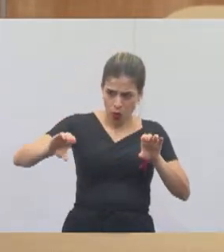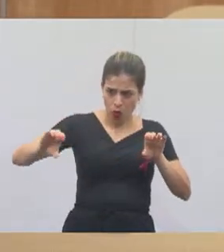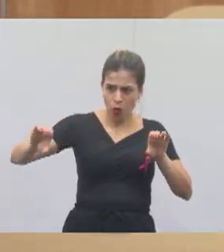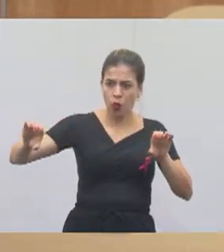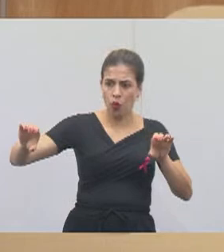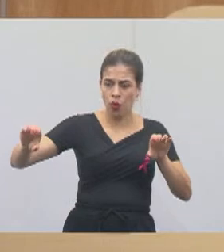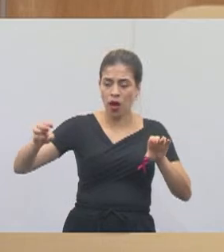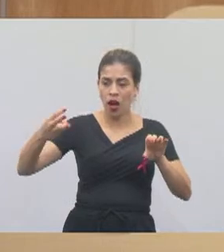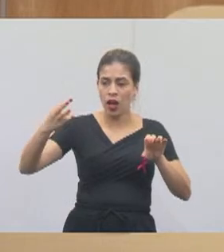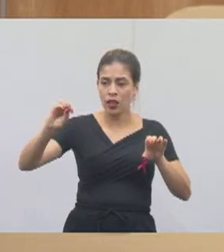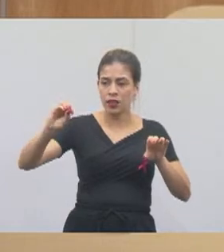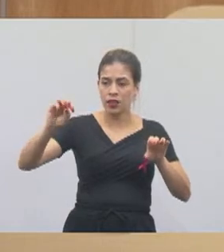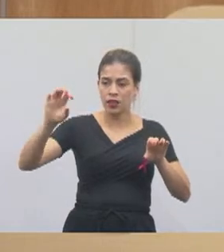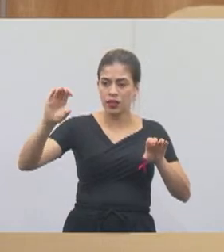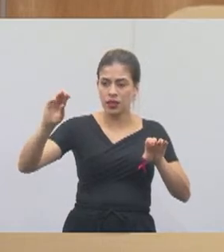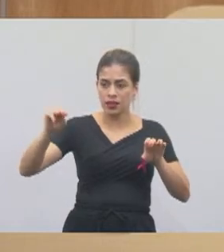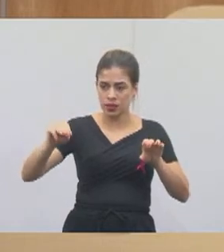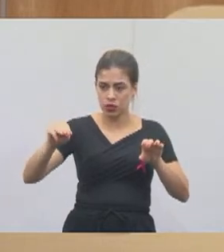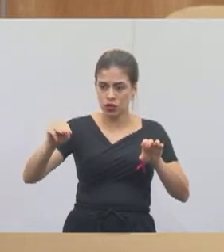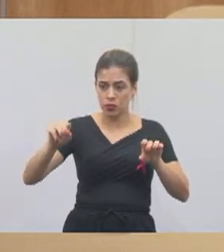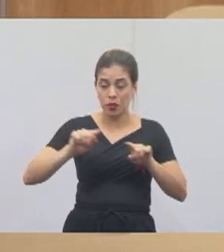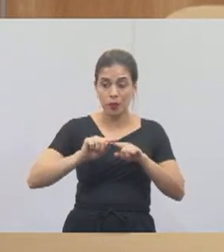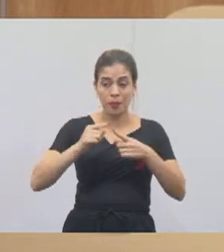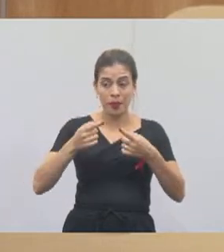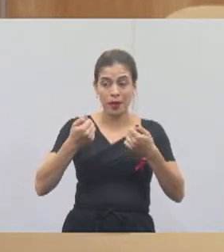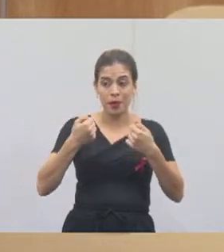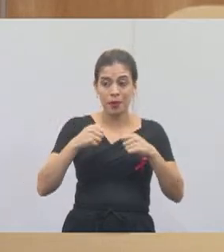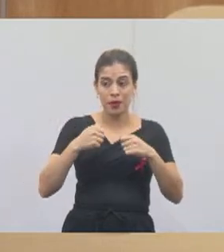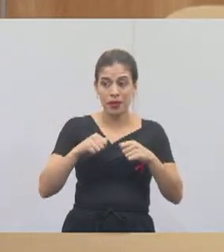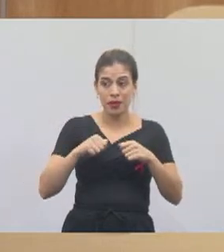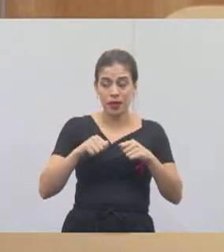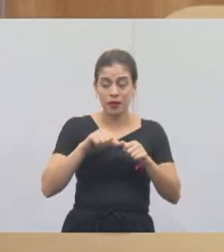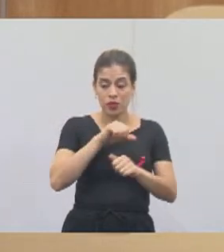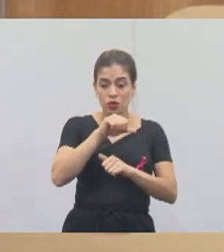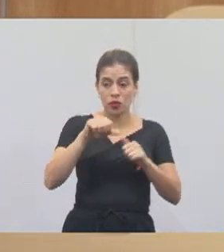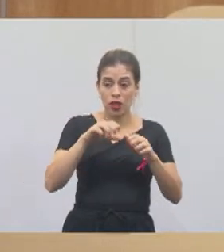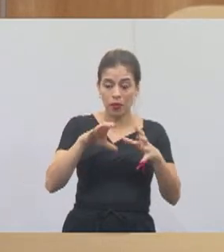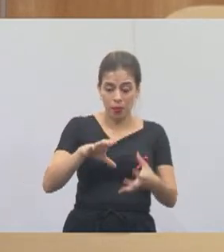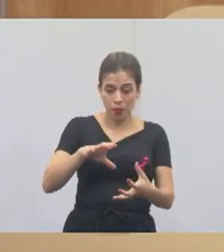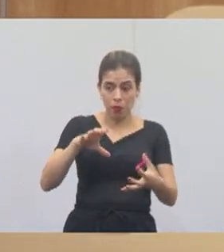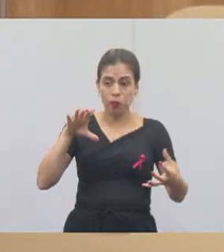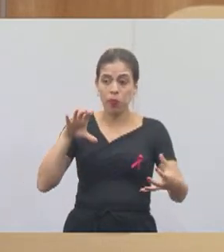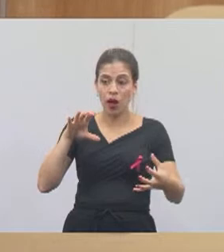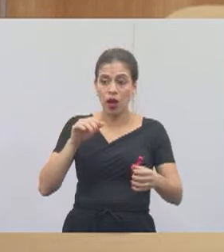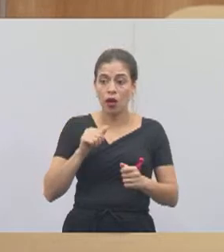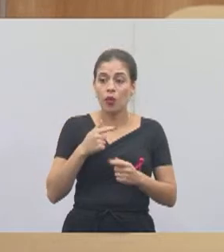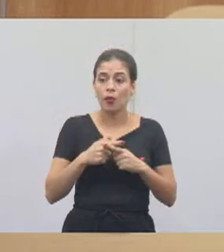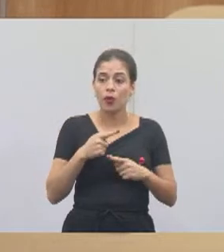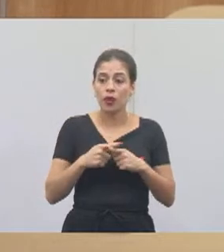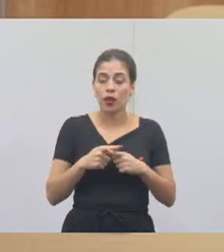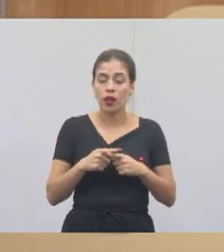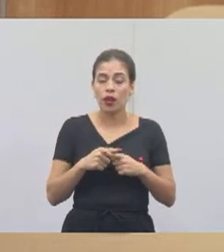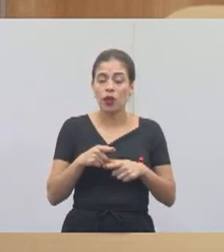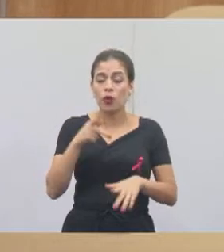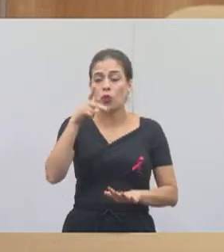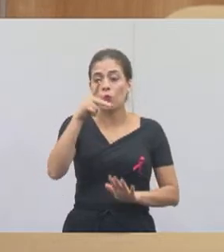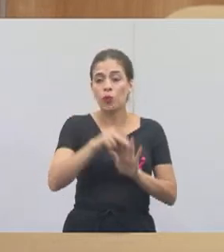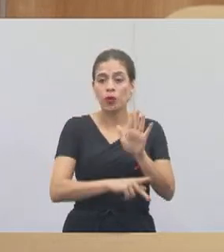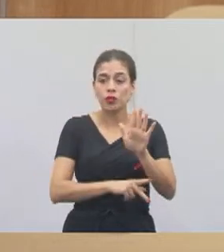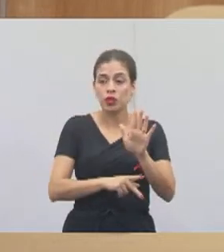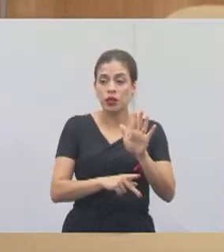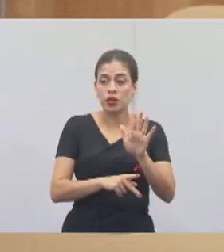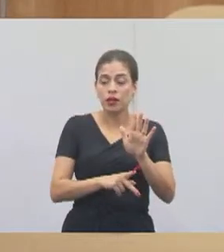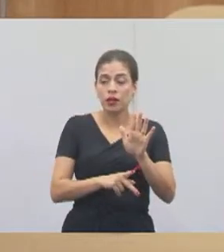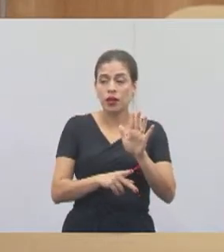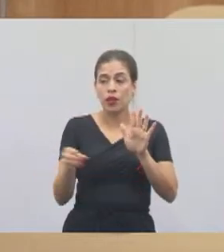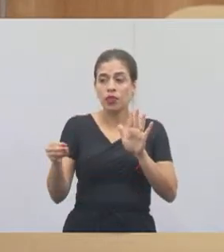30 centímetros, mas haveria necessidade de substituir para uma maior. Por quê? Porque o projeto, ela